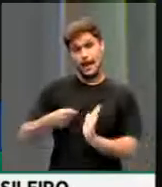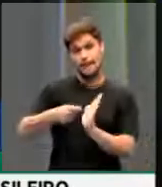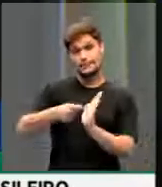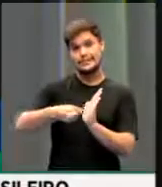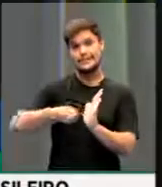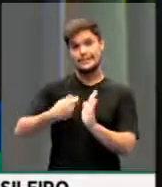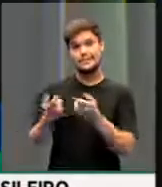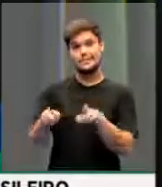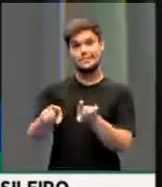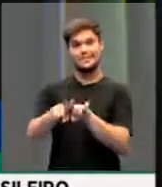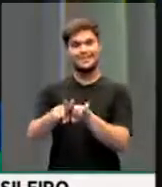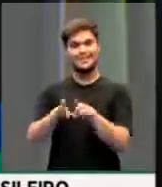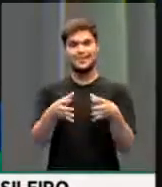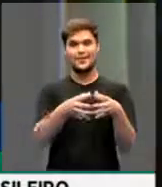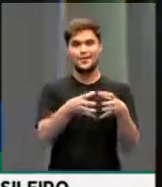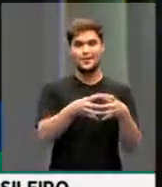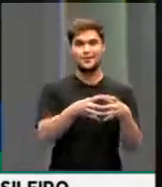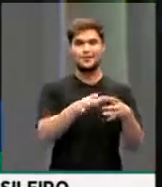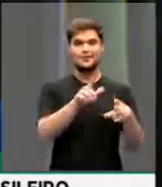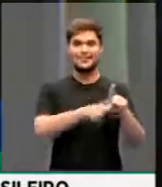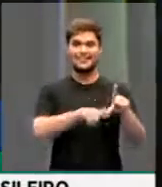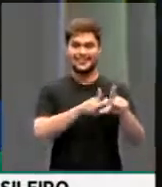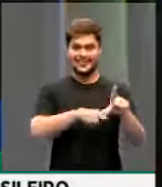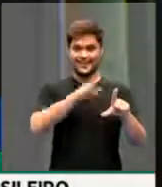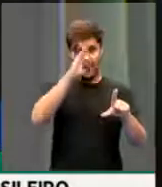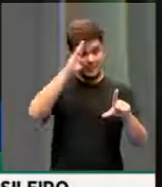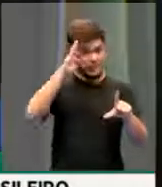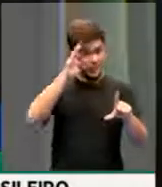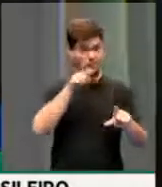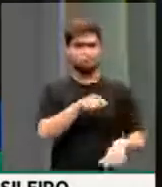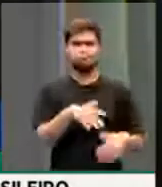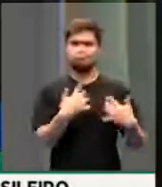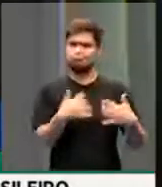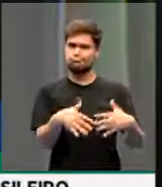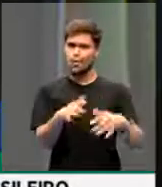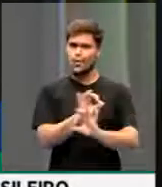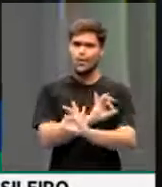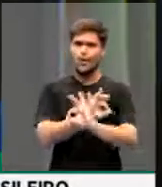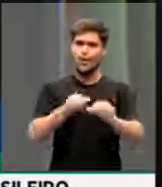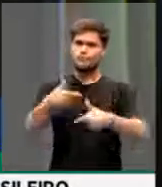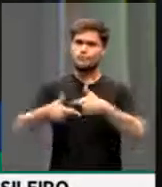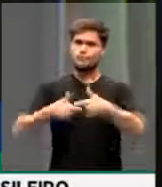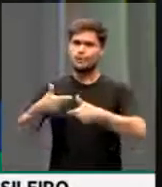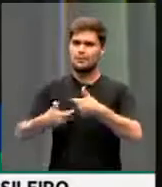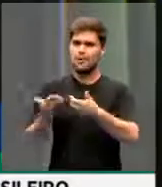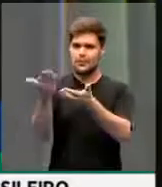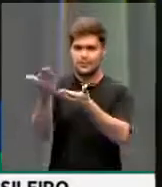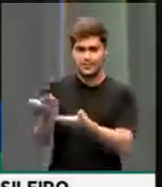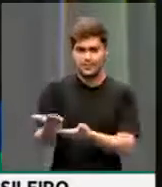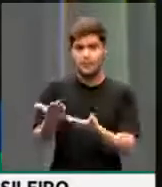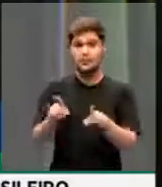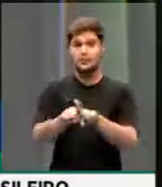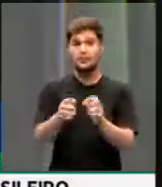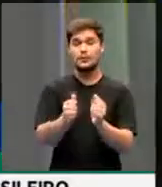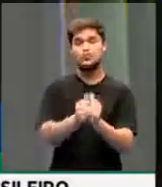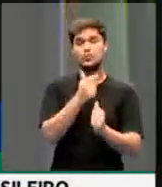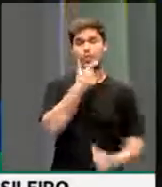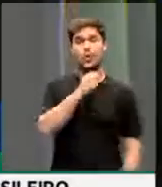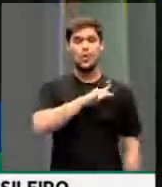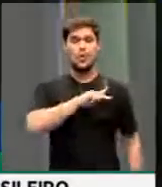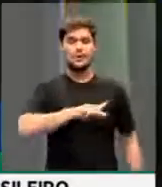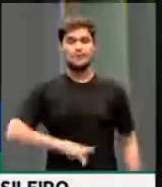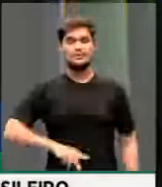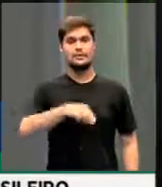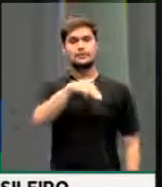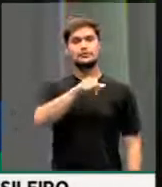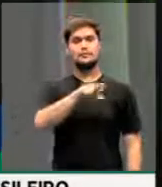desse convênio com a Academia Brasileira de Letras, uma bela iniciativa de V. Exª e do presidente Marco Luquezzi,